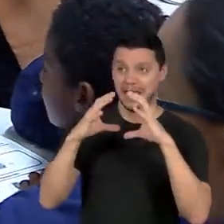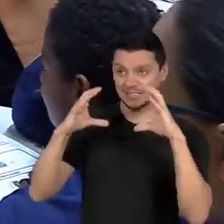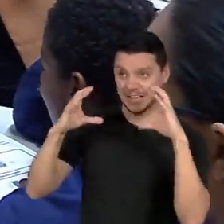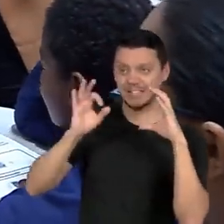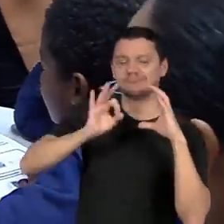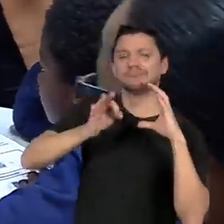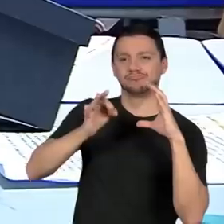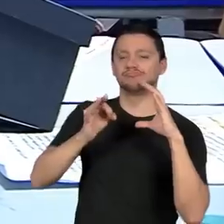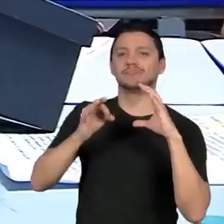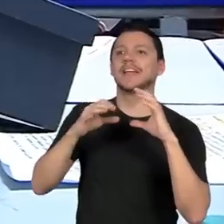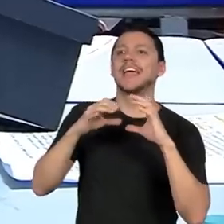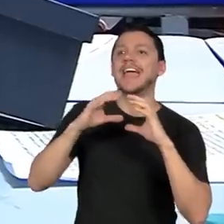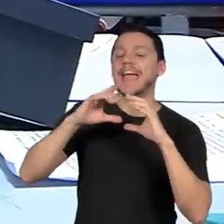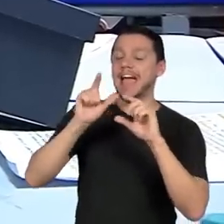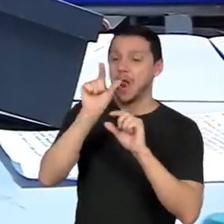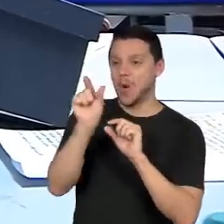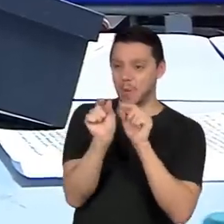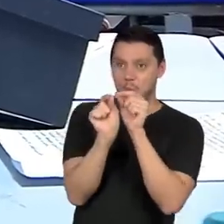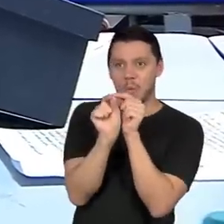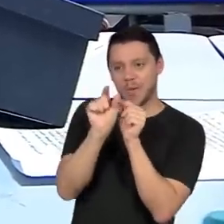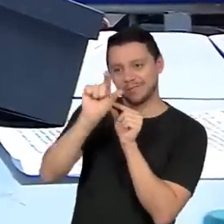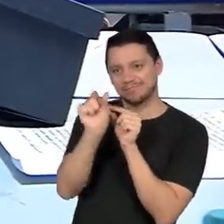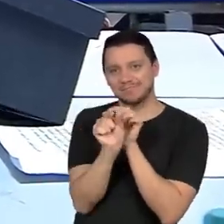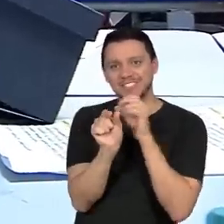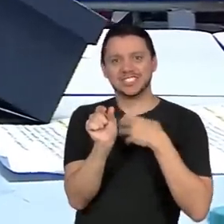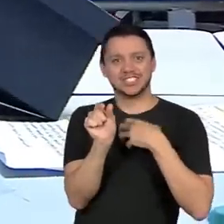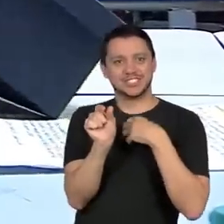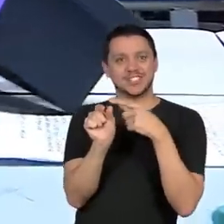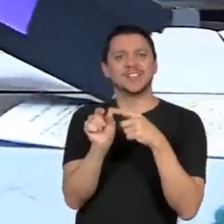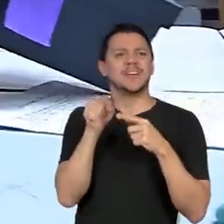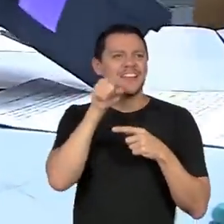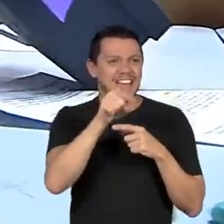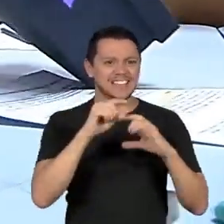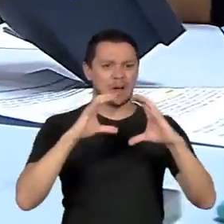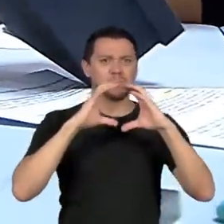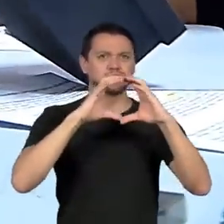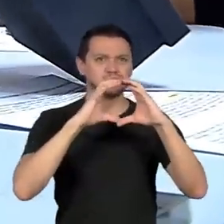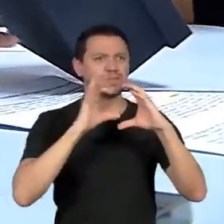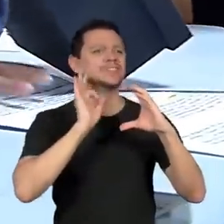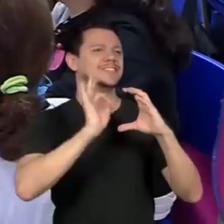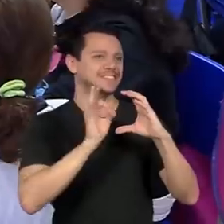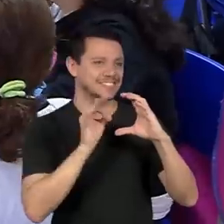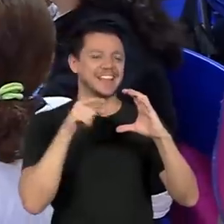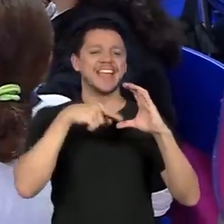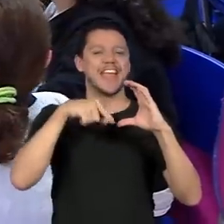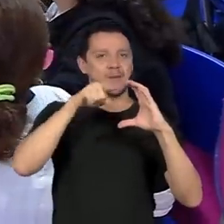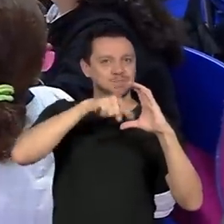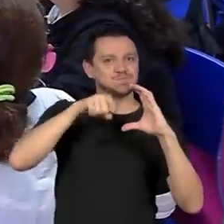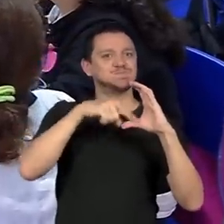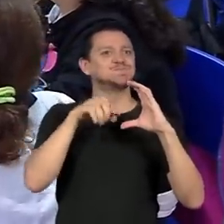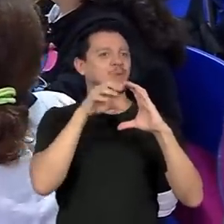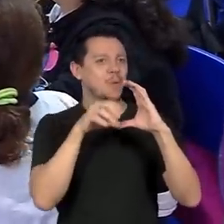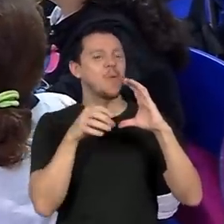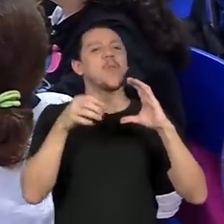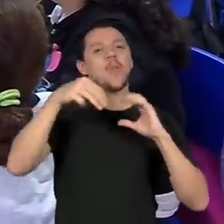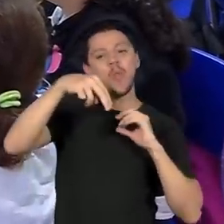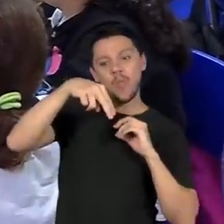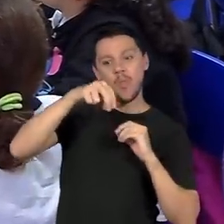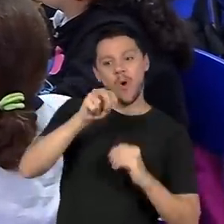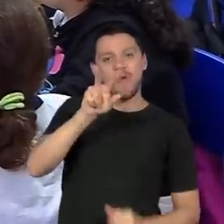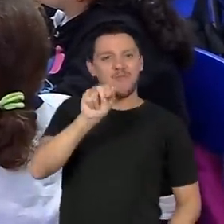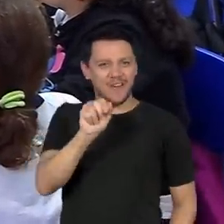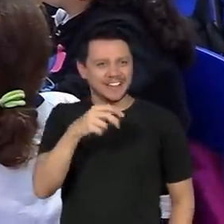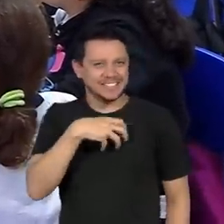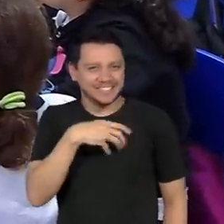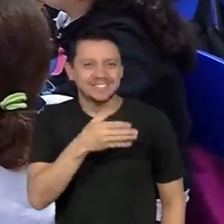lá, coloca aí. Essa é a Lua nova. Essa é a Lua nova? Então coloca aí, quer? Lua nova. A ideia da